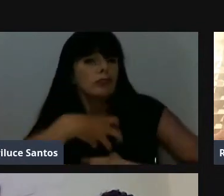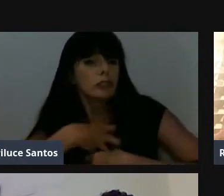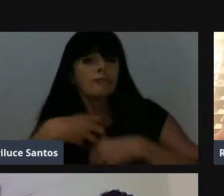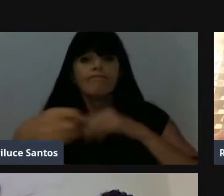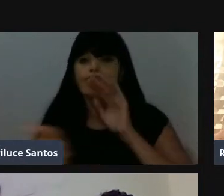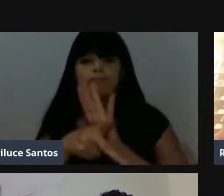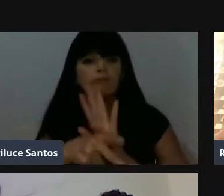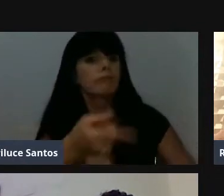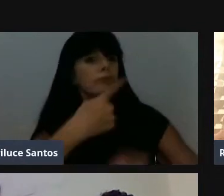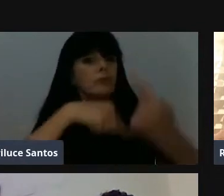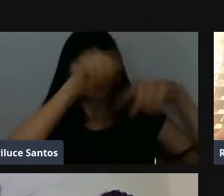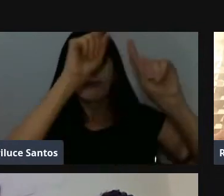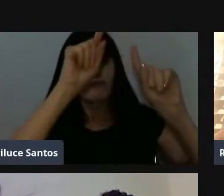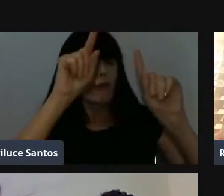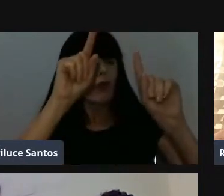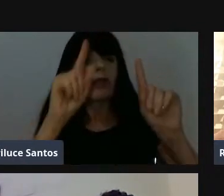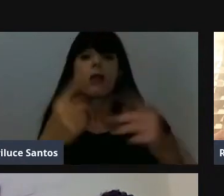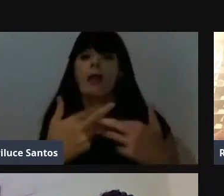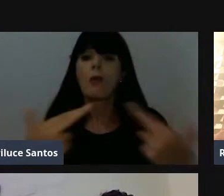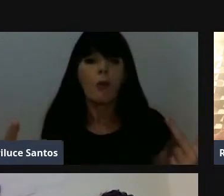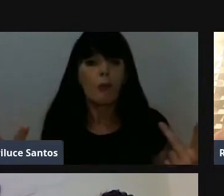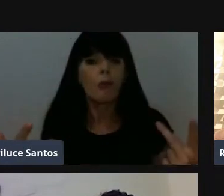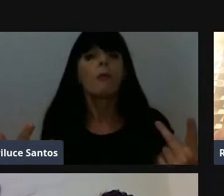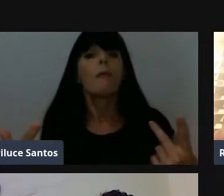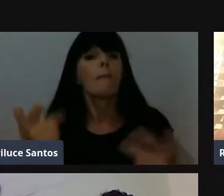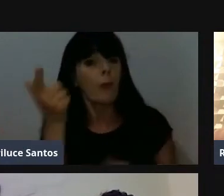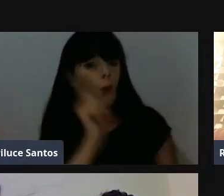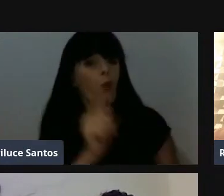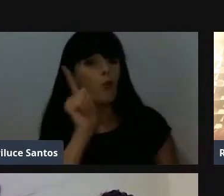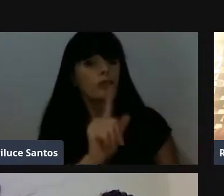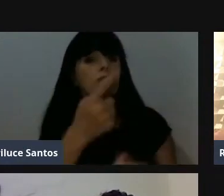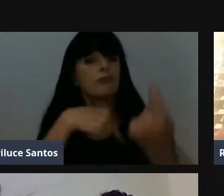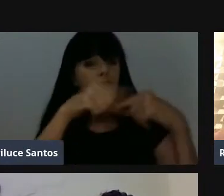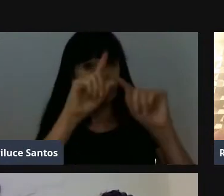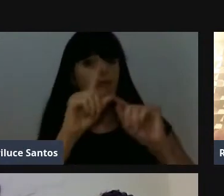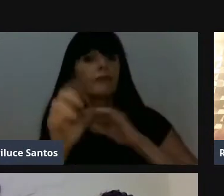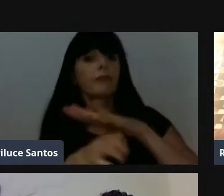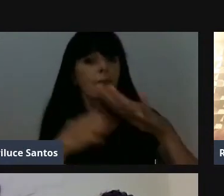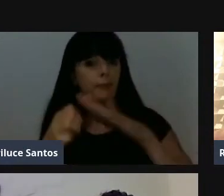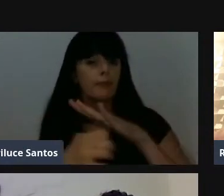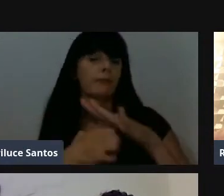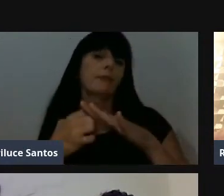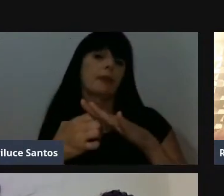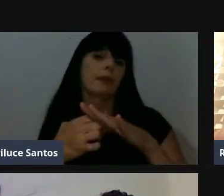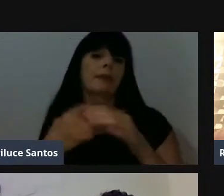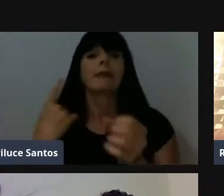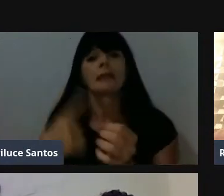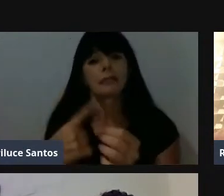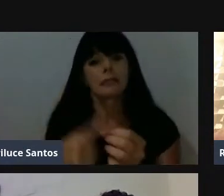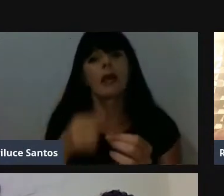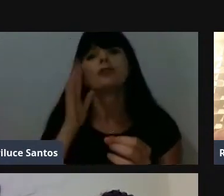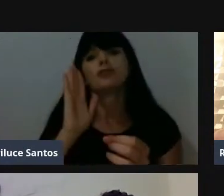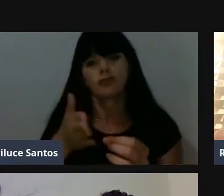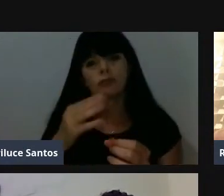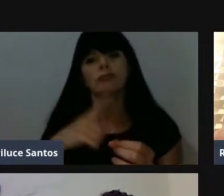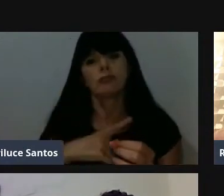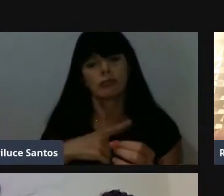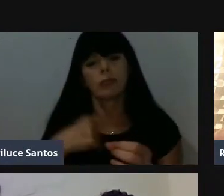ser utilizadas na empresa. Na cidade aqui, a gente tem um trabalho aí já engatilhado